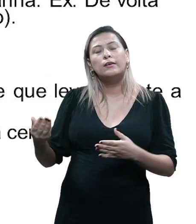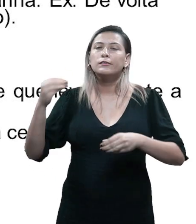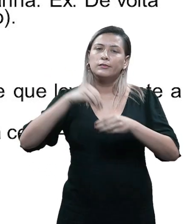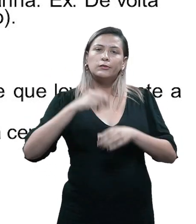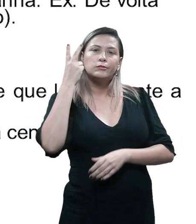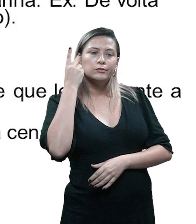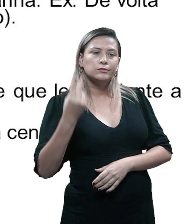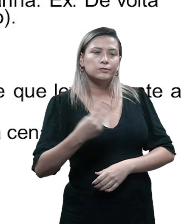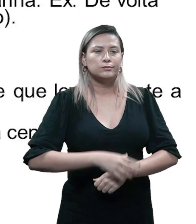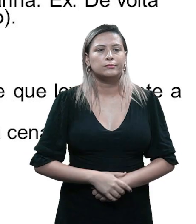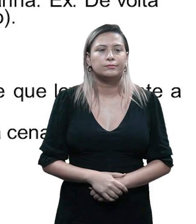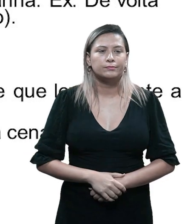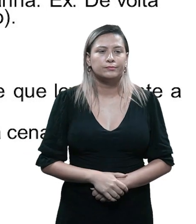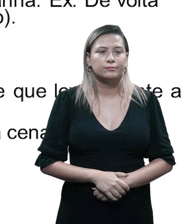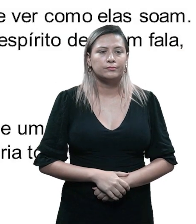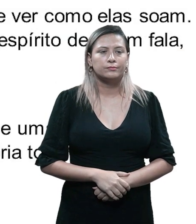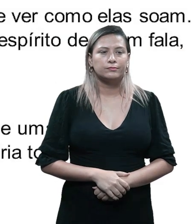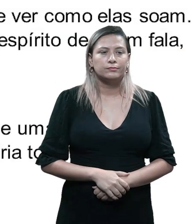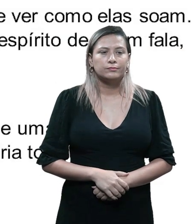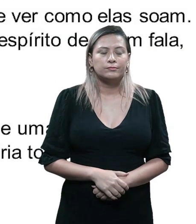é esse personagem dentro da história.